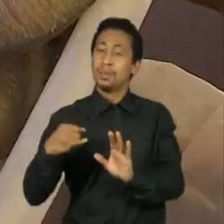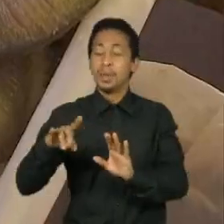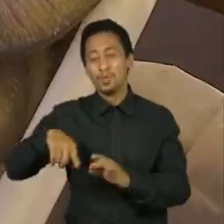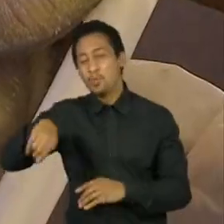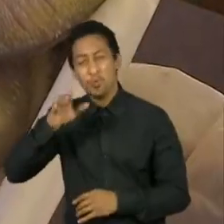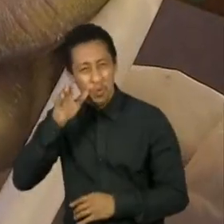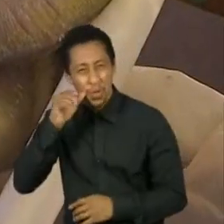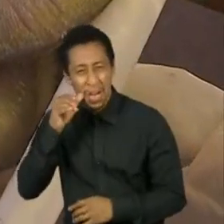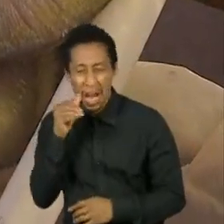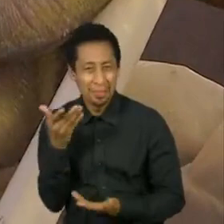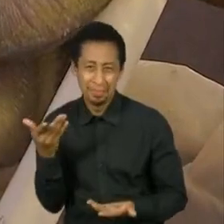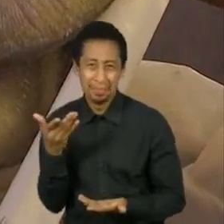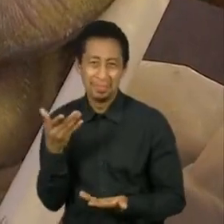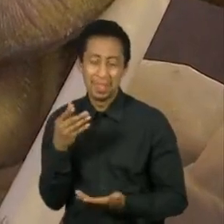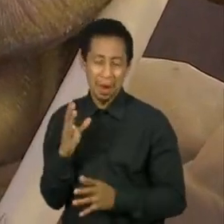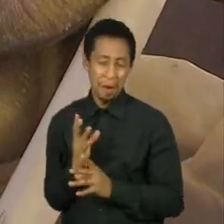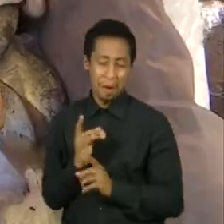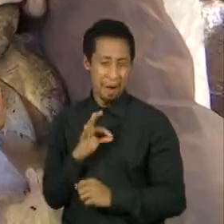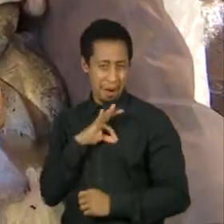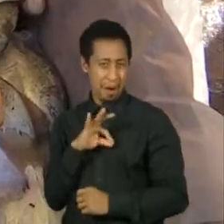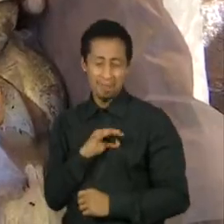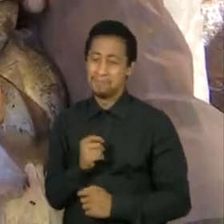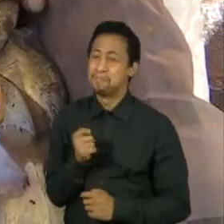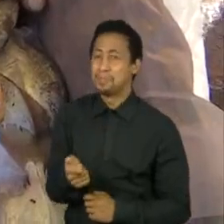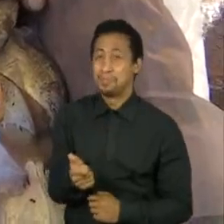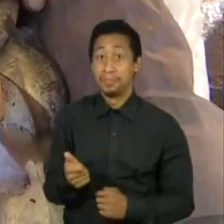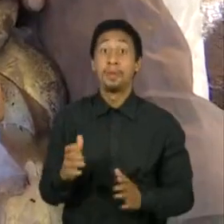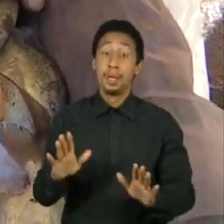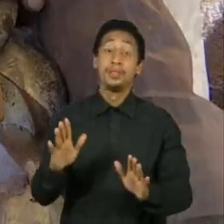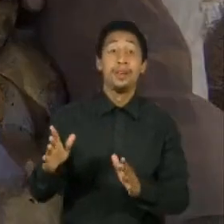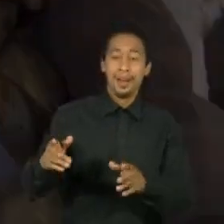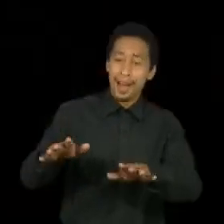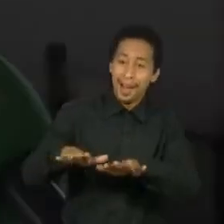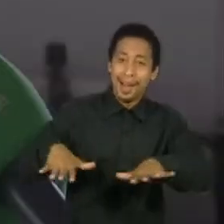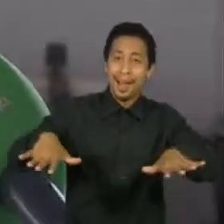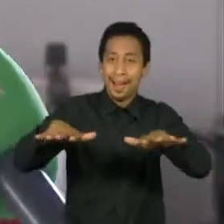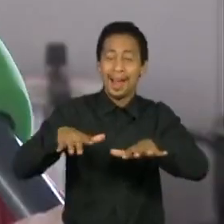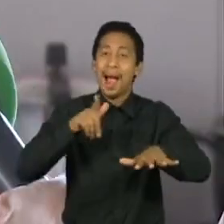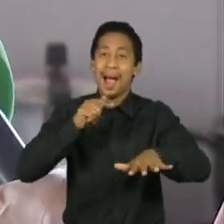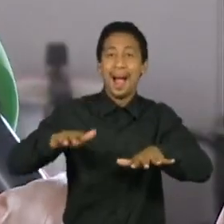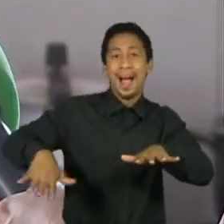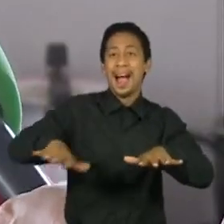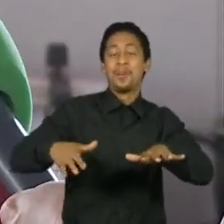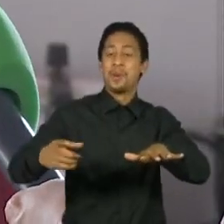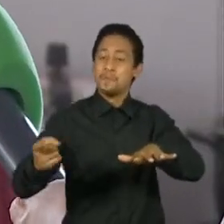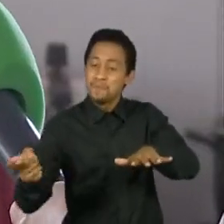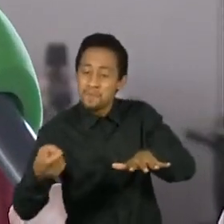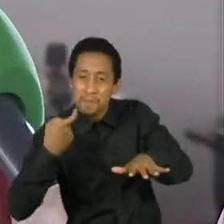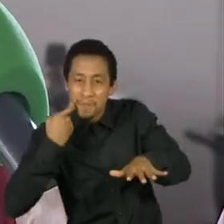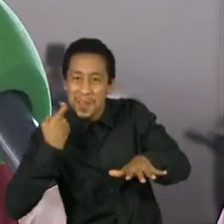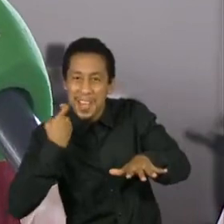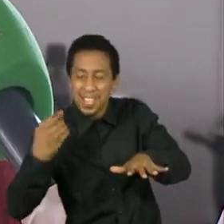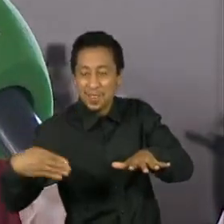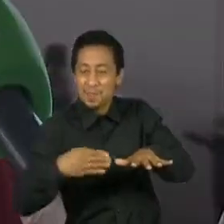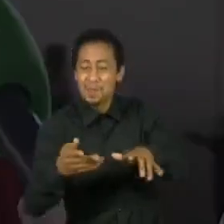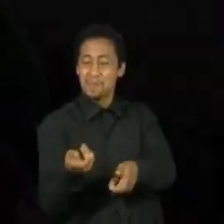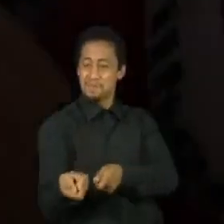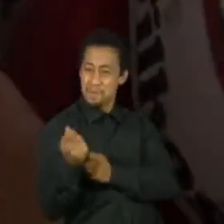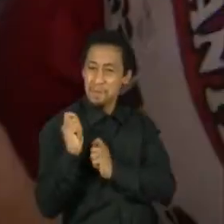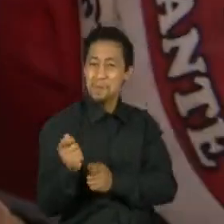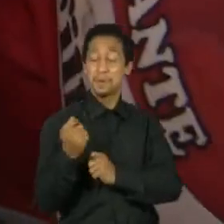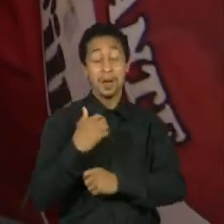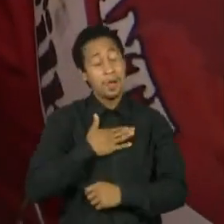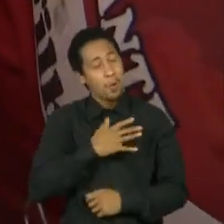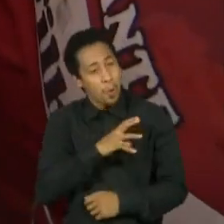do mundo, a fartura sempre veio das águas. Eu gosto mais de peixe. Já meus filhos todos gostam só de carne.